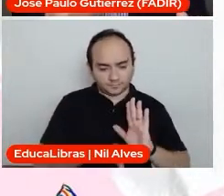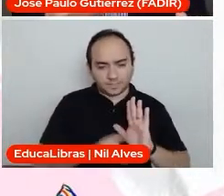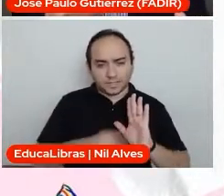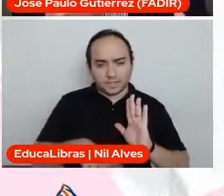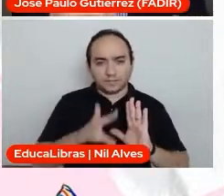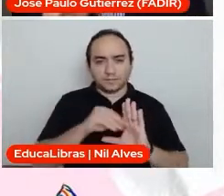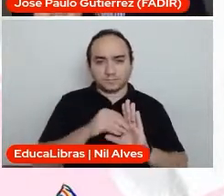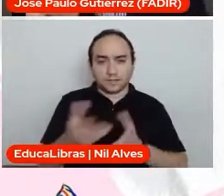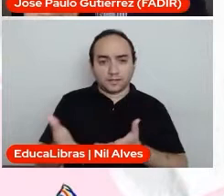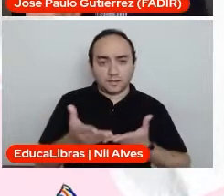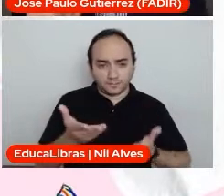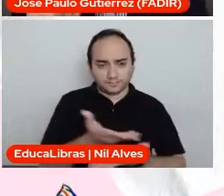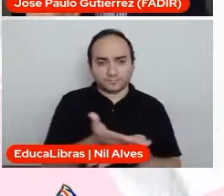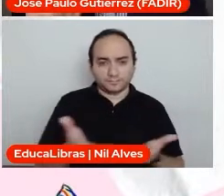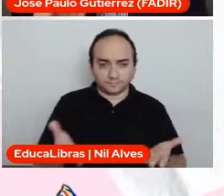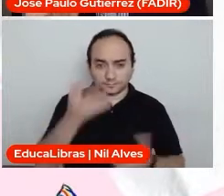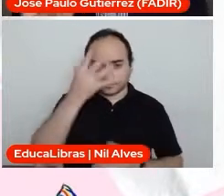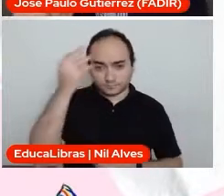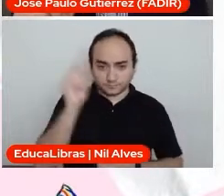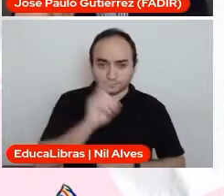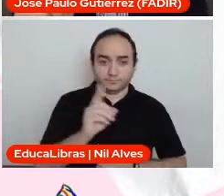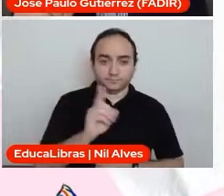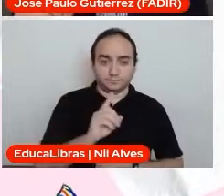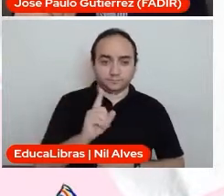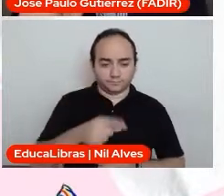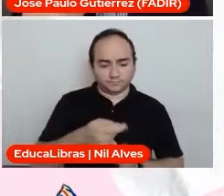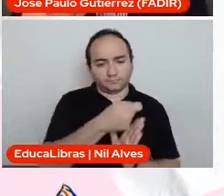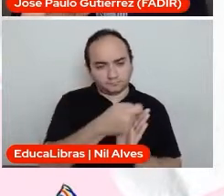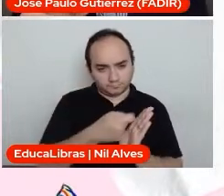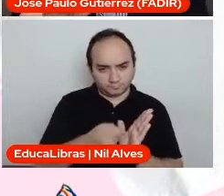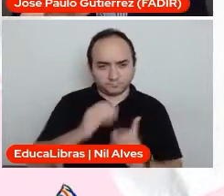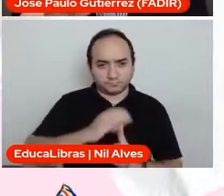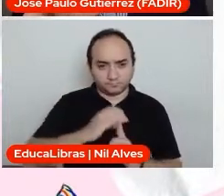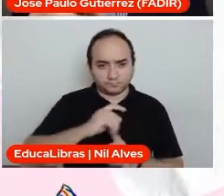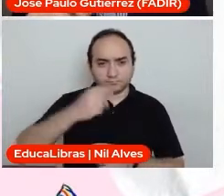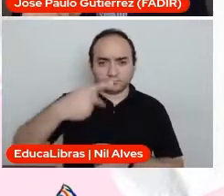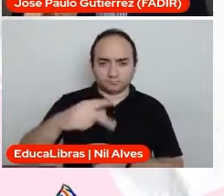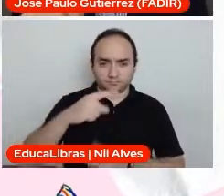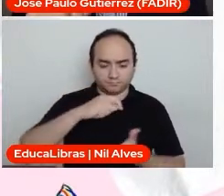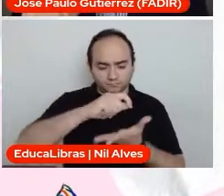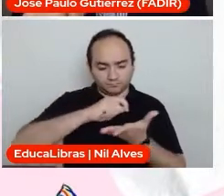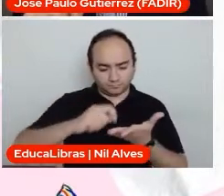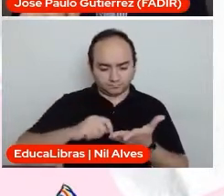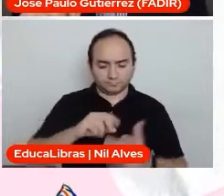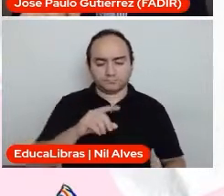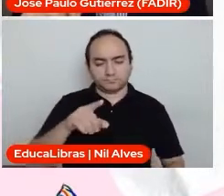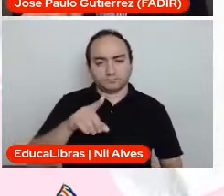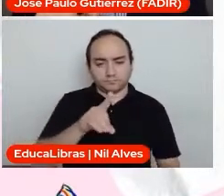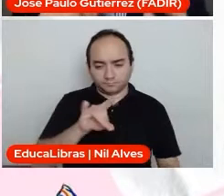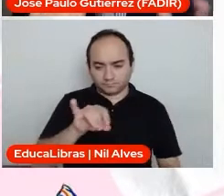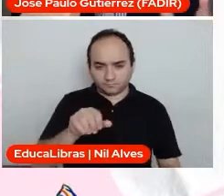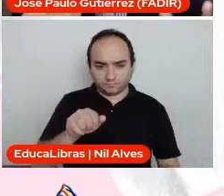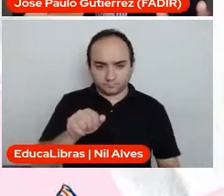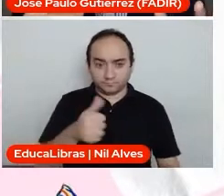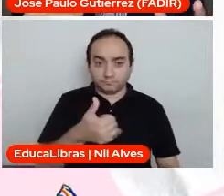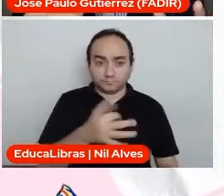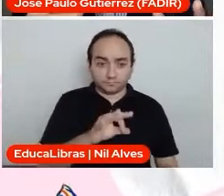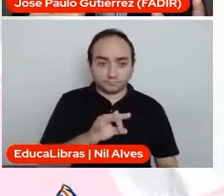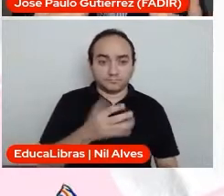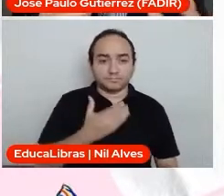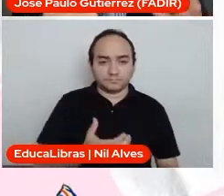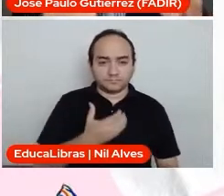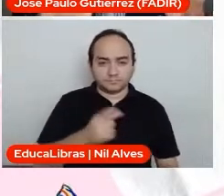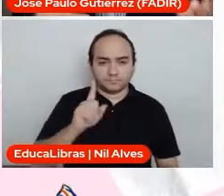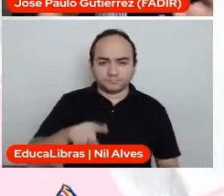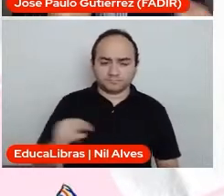convite que eu faço para vocês para não esquecerem. Anote aí na sua agenda, anote na sua vida que todo dia 10 de dezembro é importante.